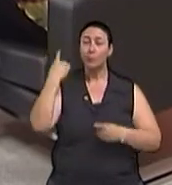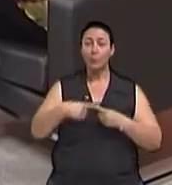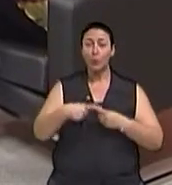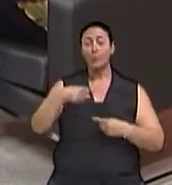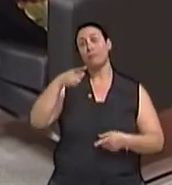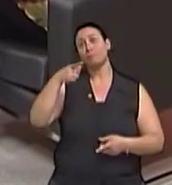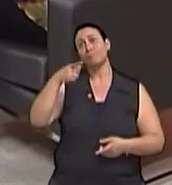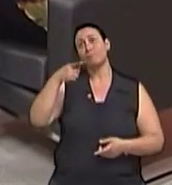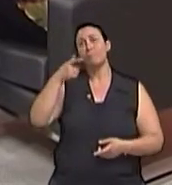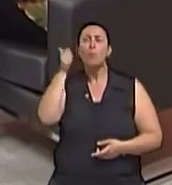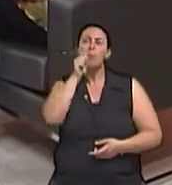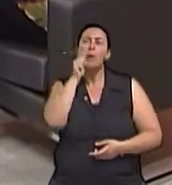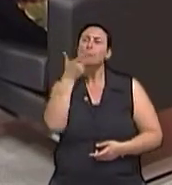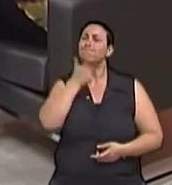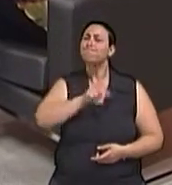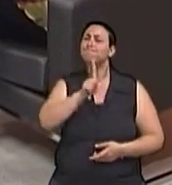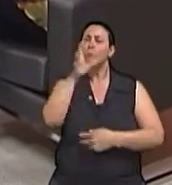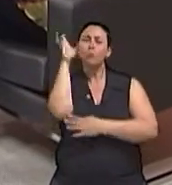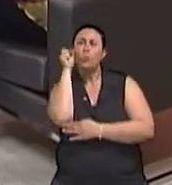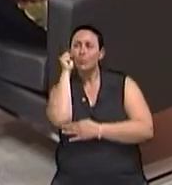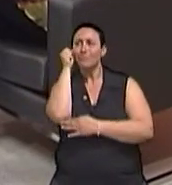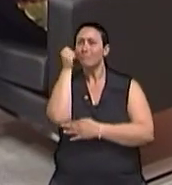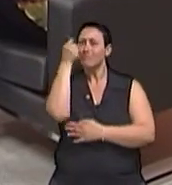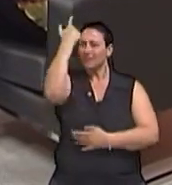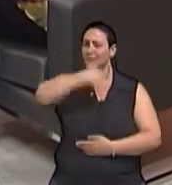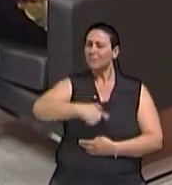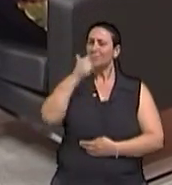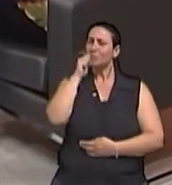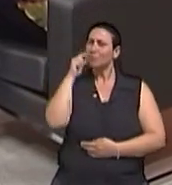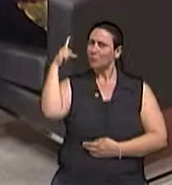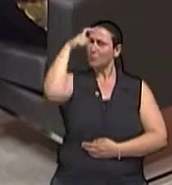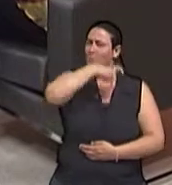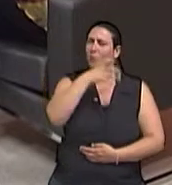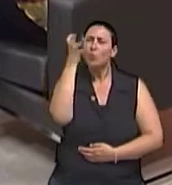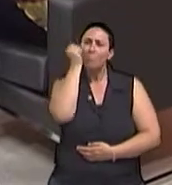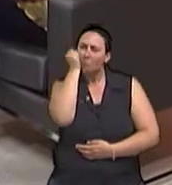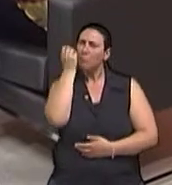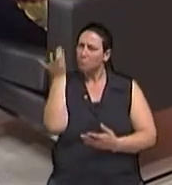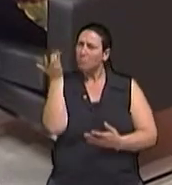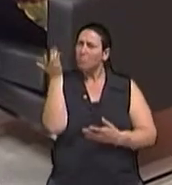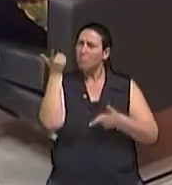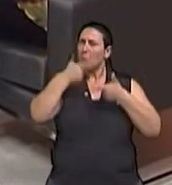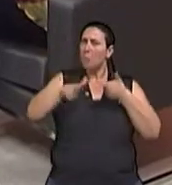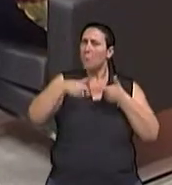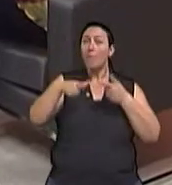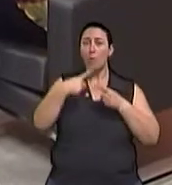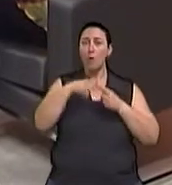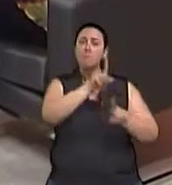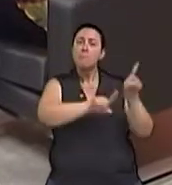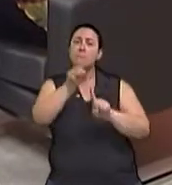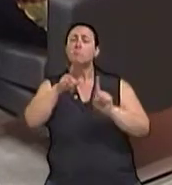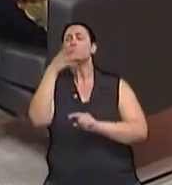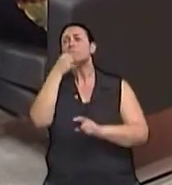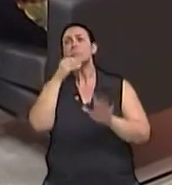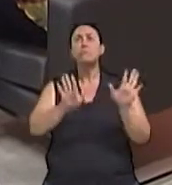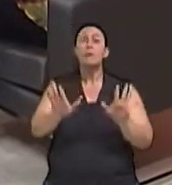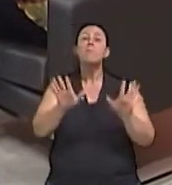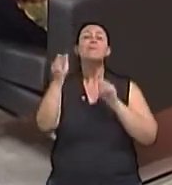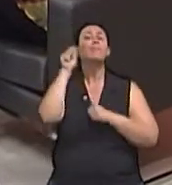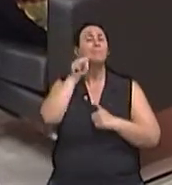insônia no nosso gênero, para as mulheres, que é muito mais intensa do que para os homens. Nós já